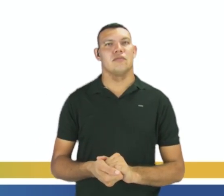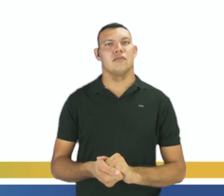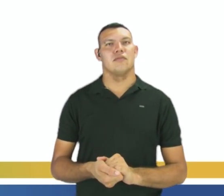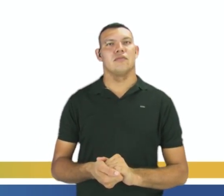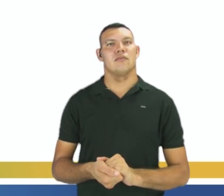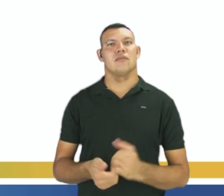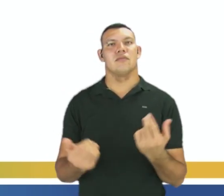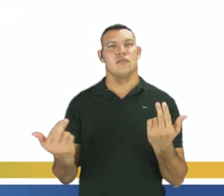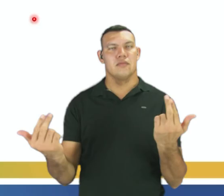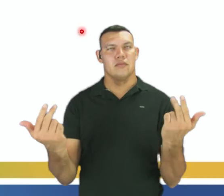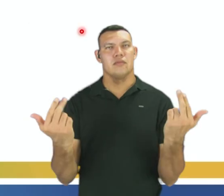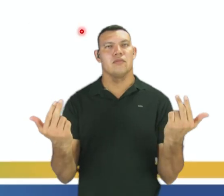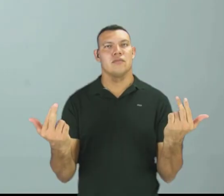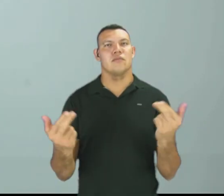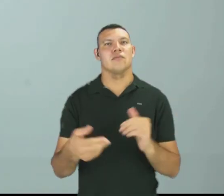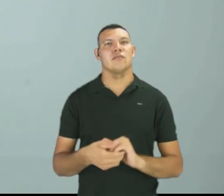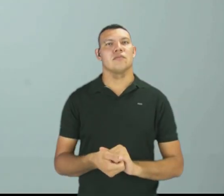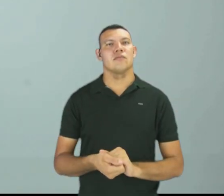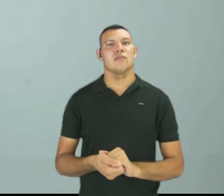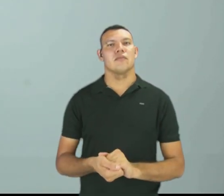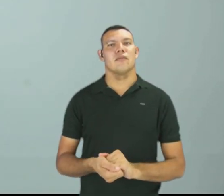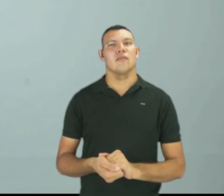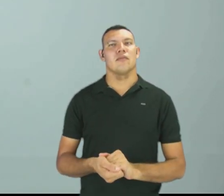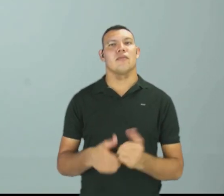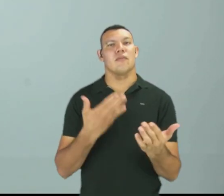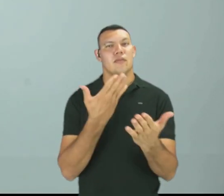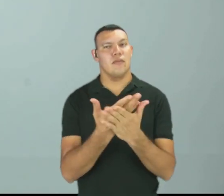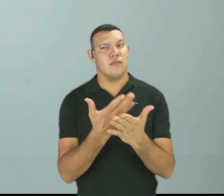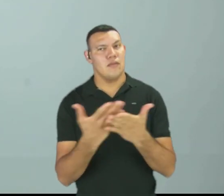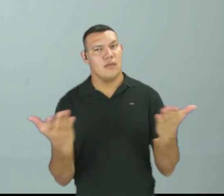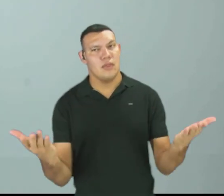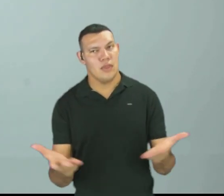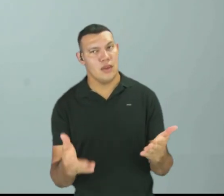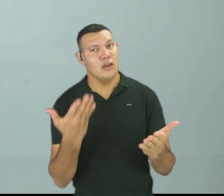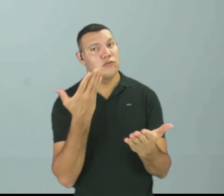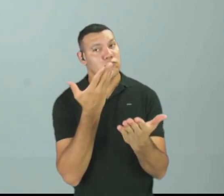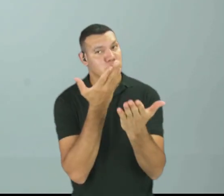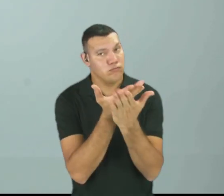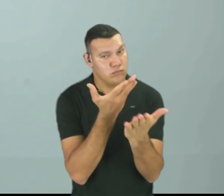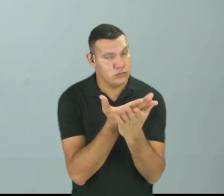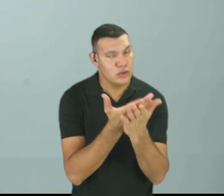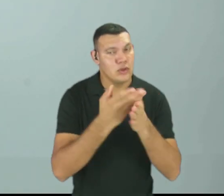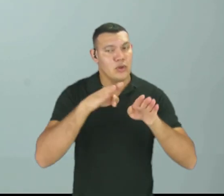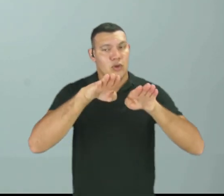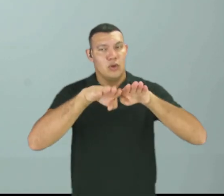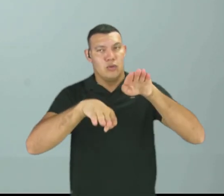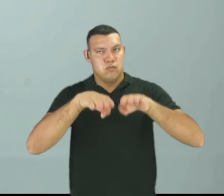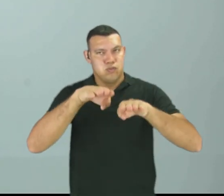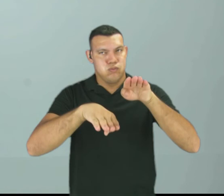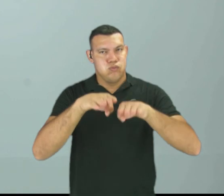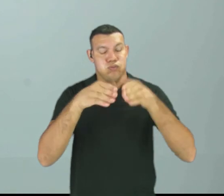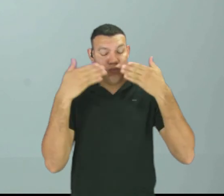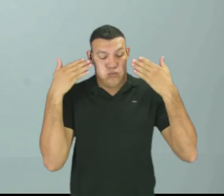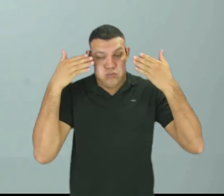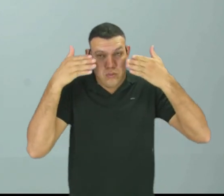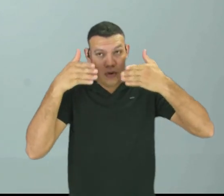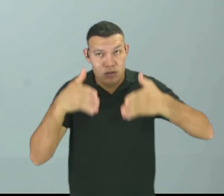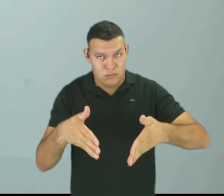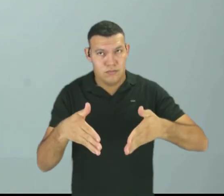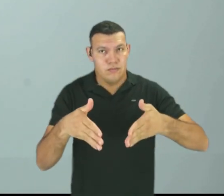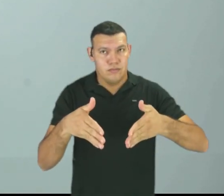Precisam ser iguais. Então, na aula de hoje, a gente trabalhou equilíbrio químico, focando as reações